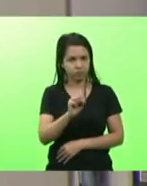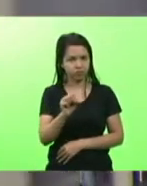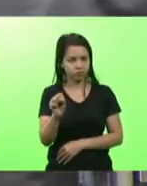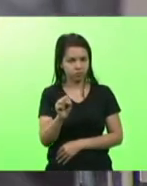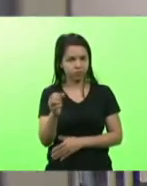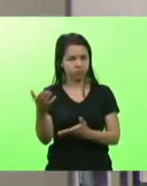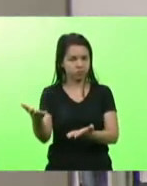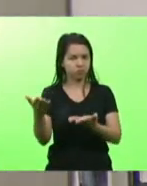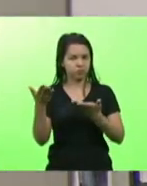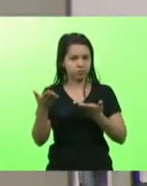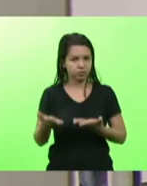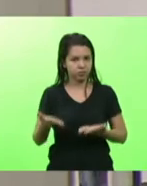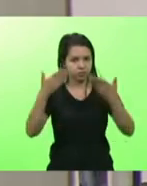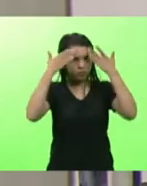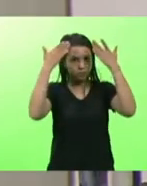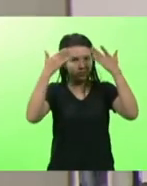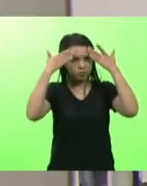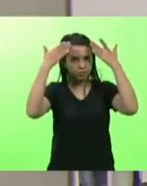José Milton Schaeffer